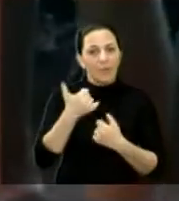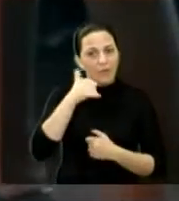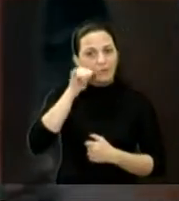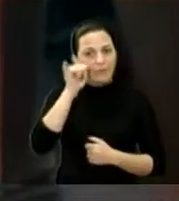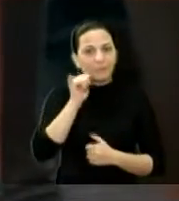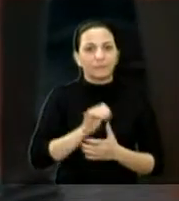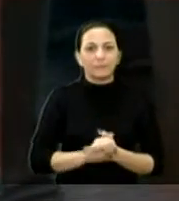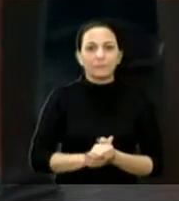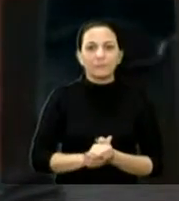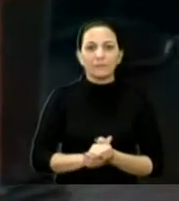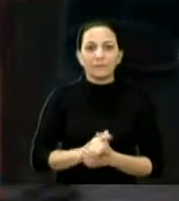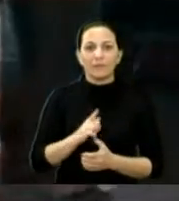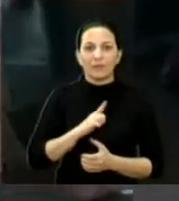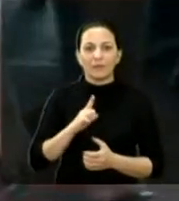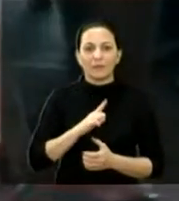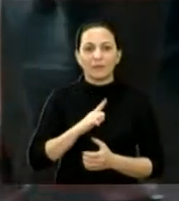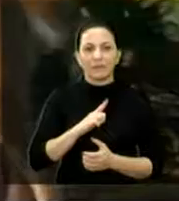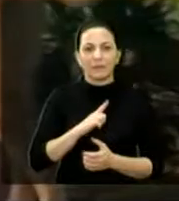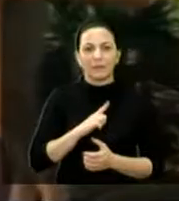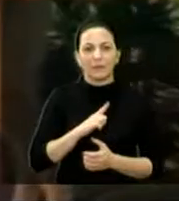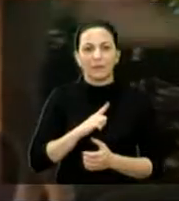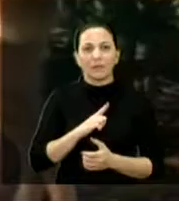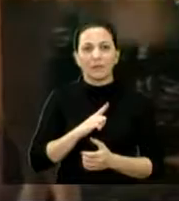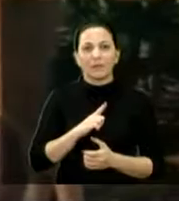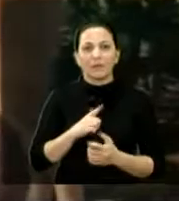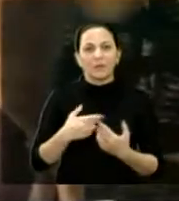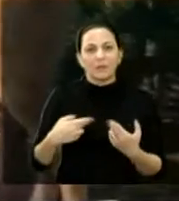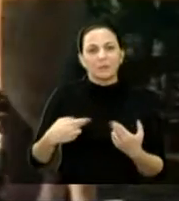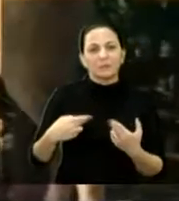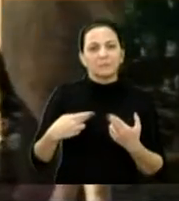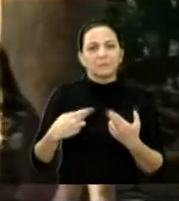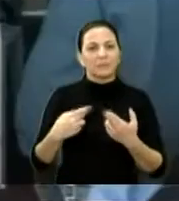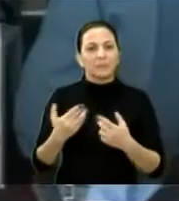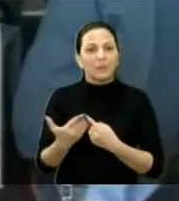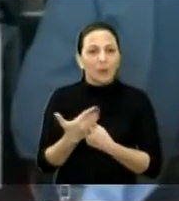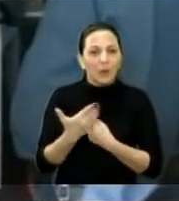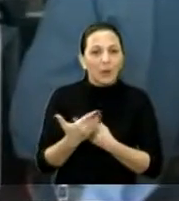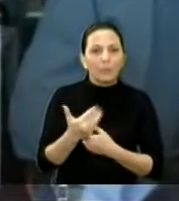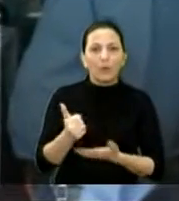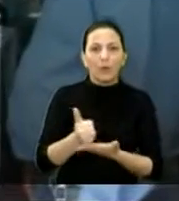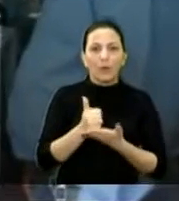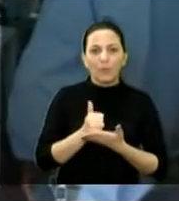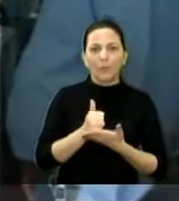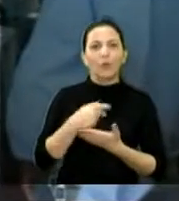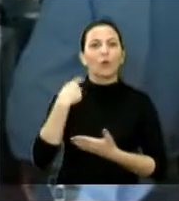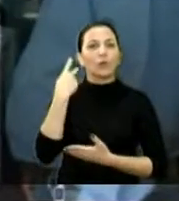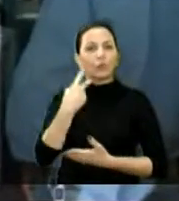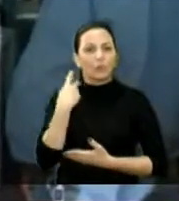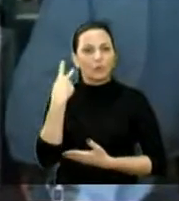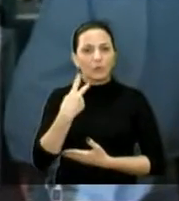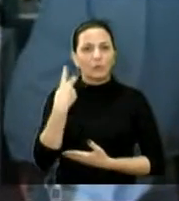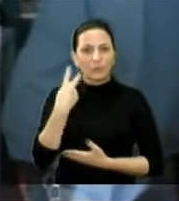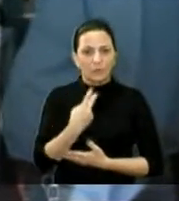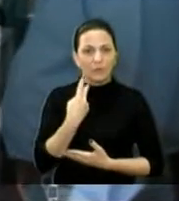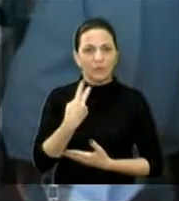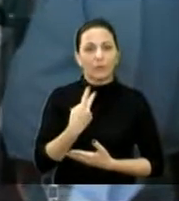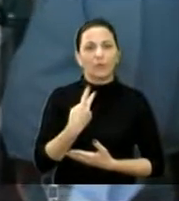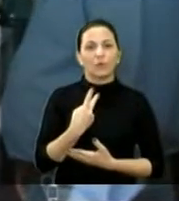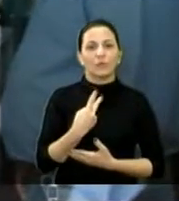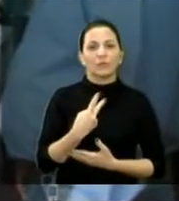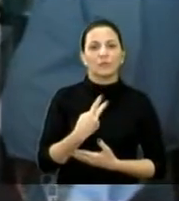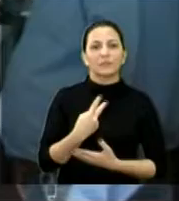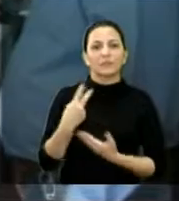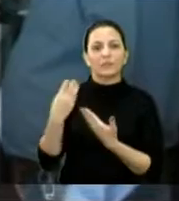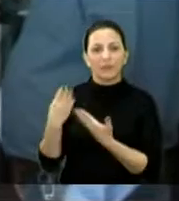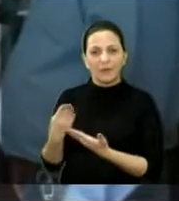Tem a parte dos CIPs, que somos nós que estamos. E tem o apoio de vocês, o Tominho, de